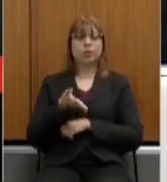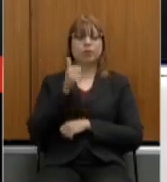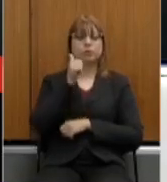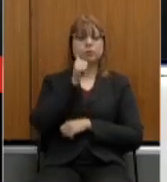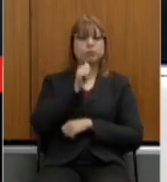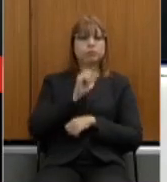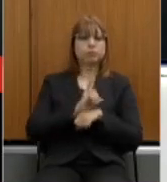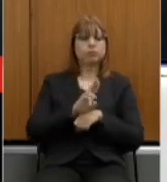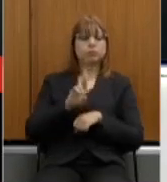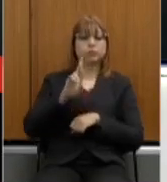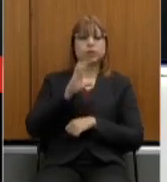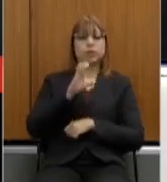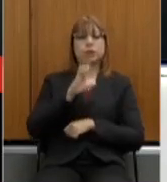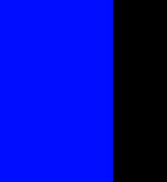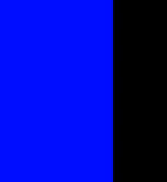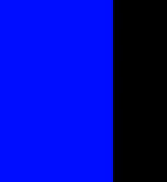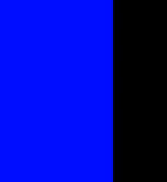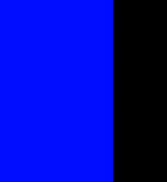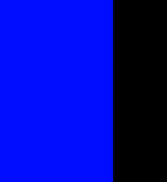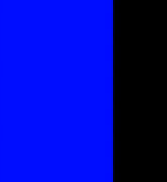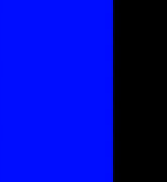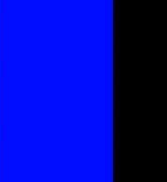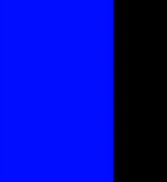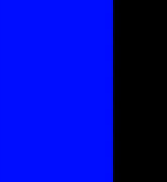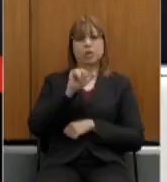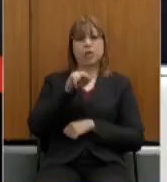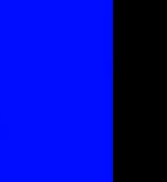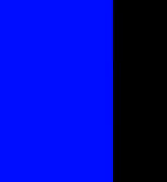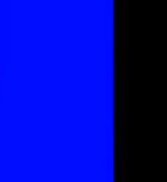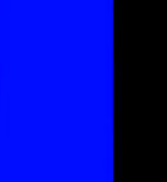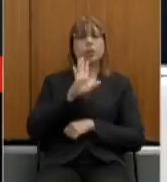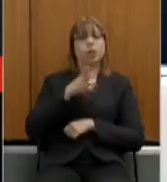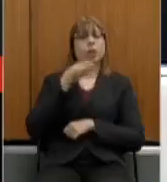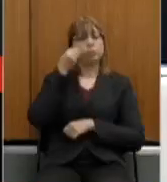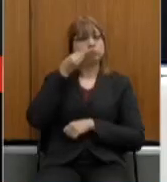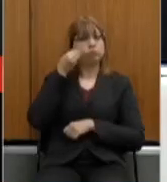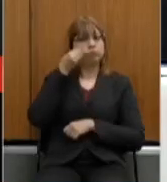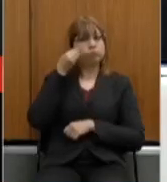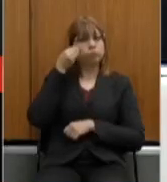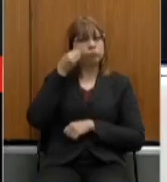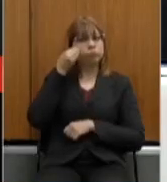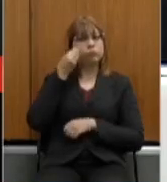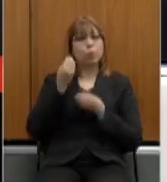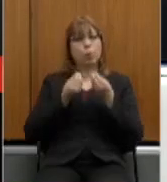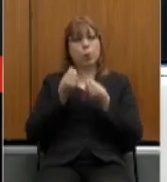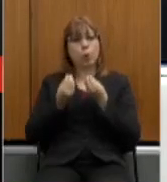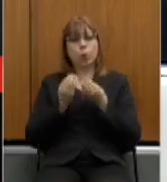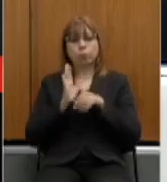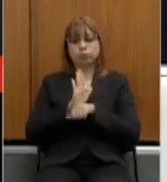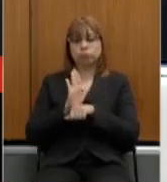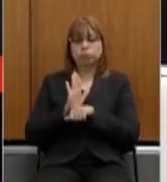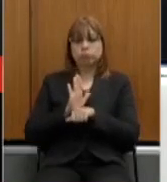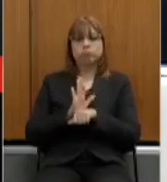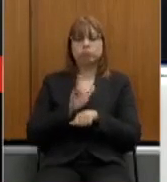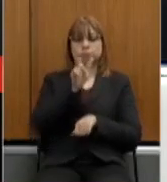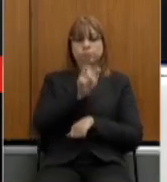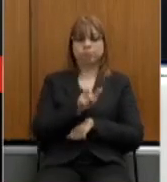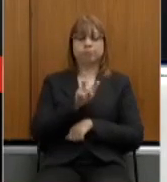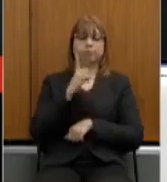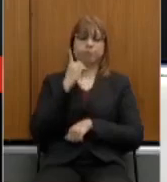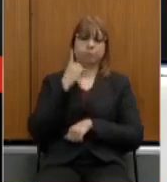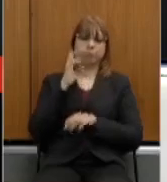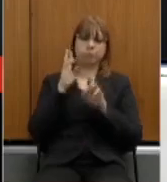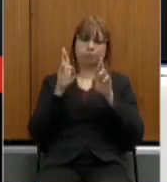Cristiane que nos falou sobre que teve assessorando o relator da reforma da